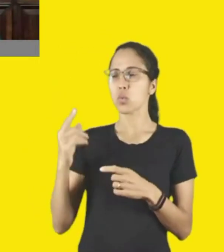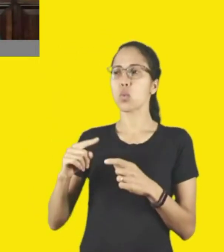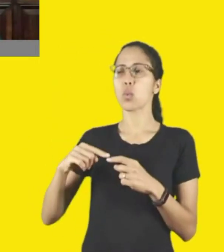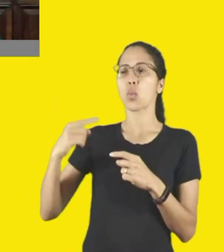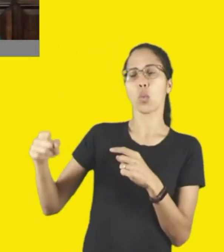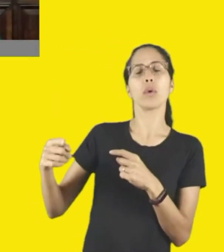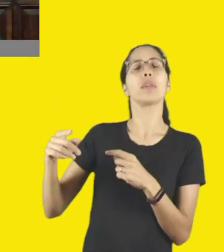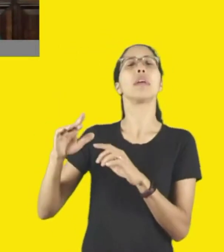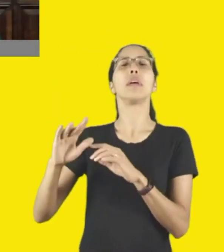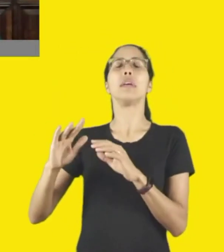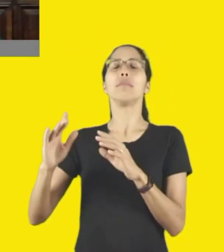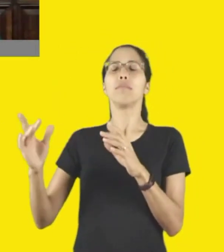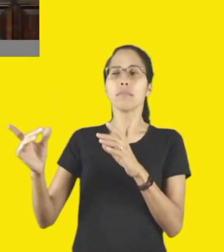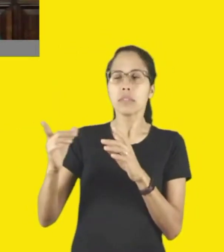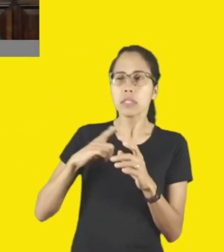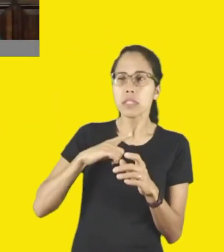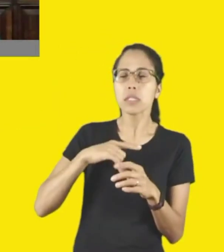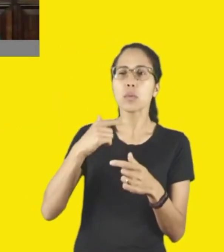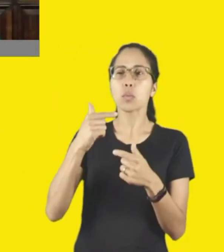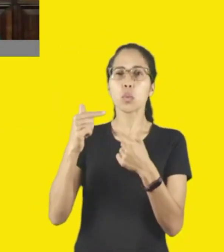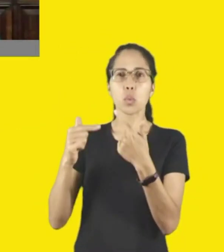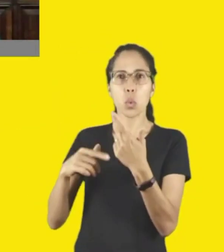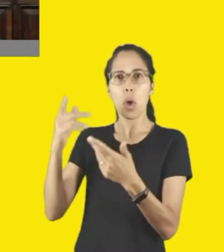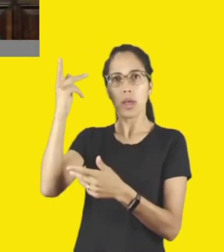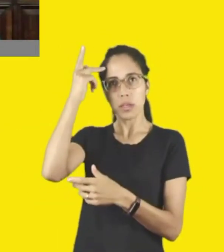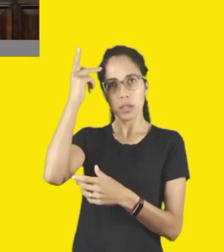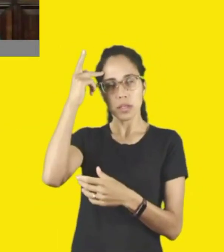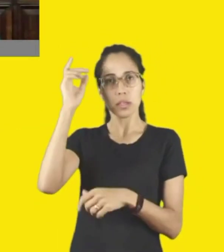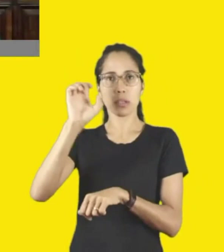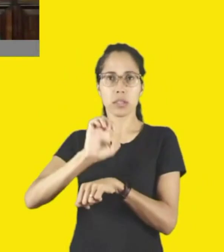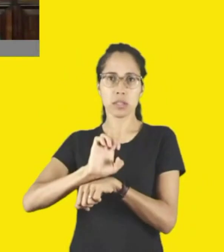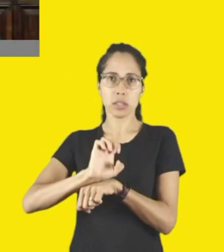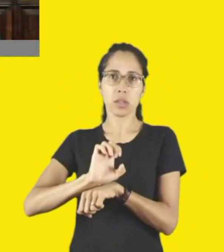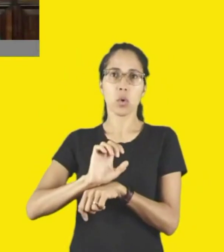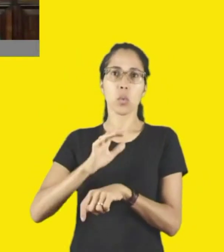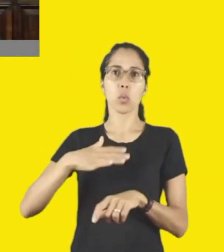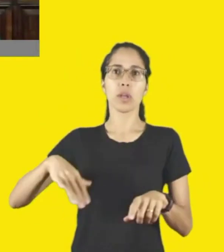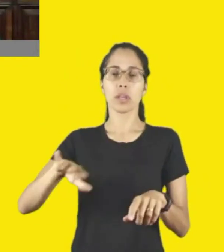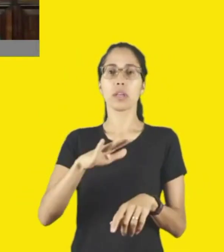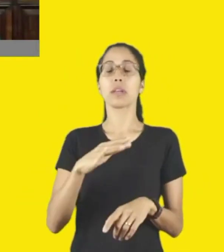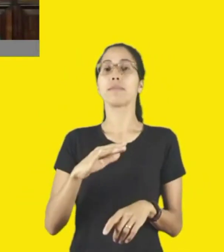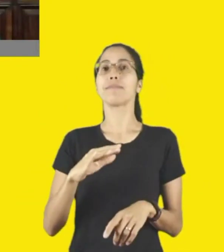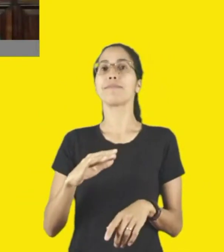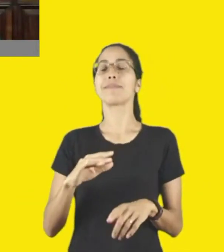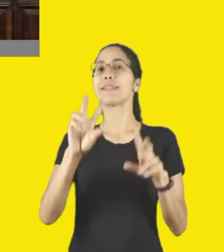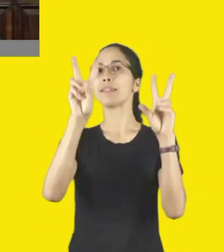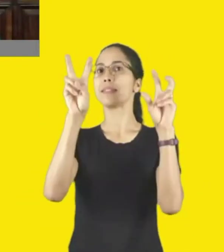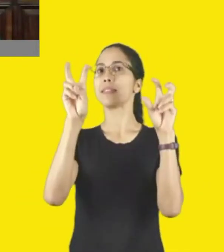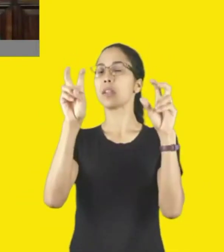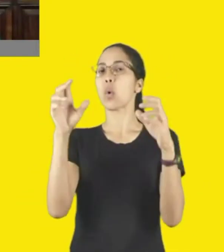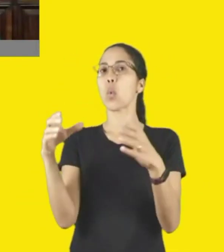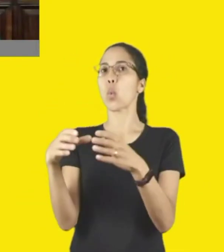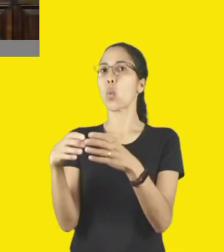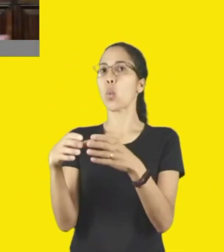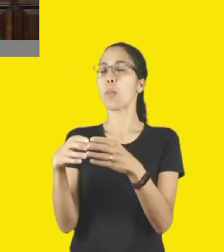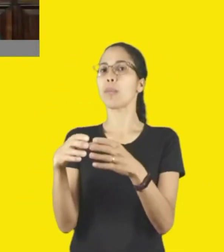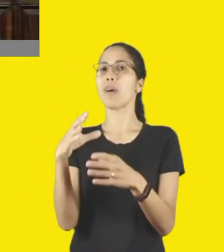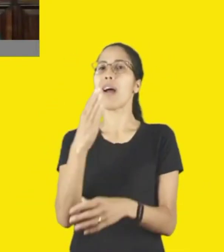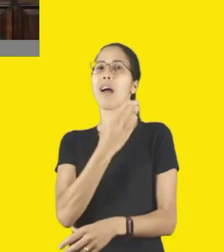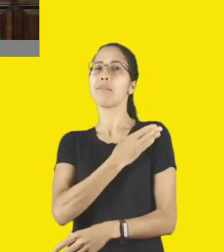a gente tem aquilo que o estado de São Paulo oferece através da Amigos da Arte, que é a nossa organização social de difusão.